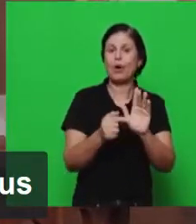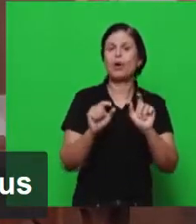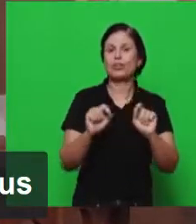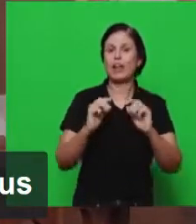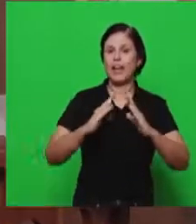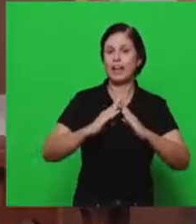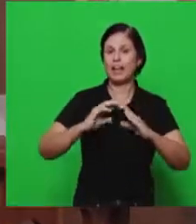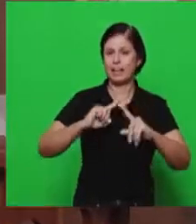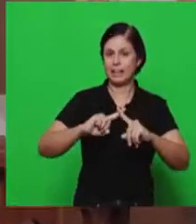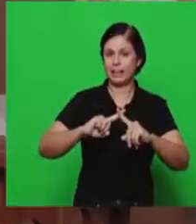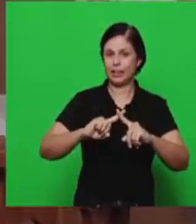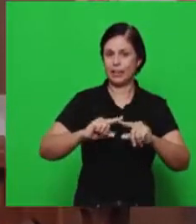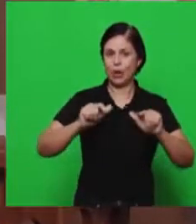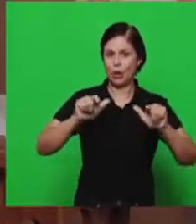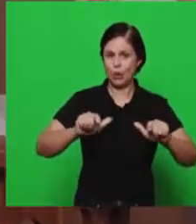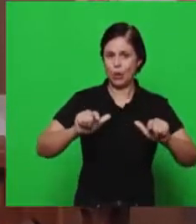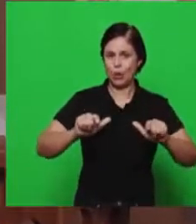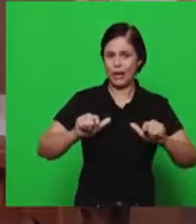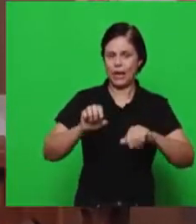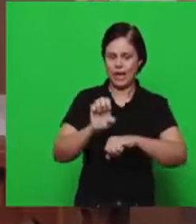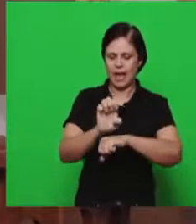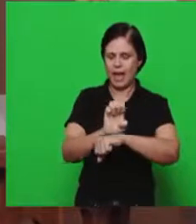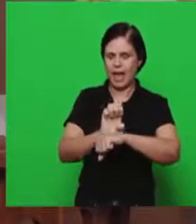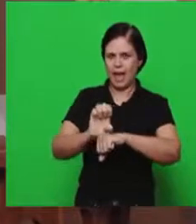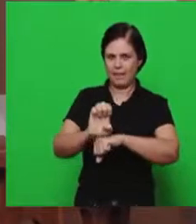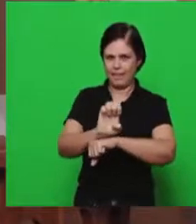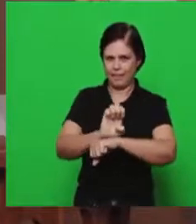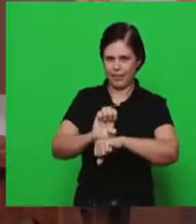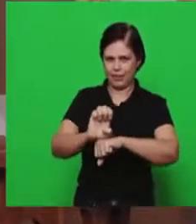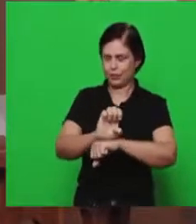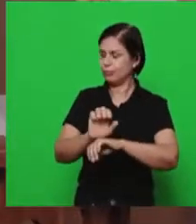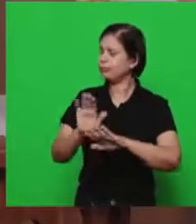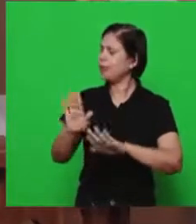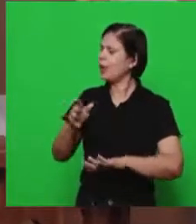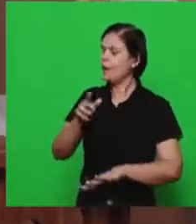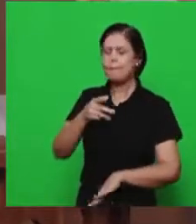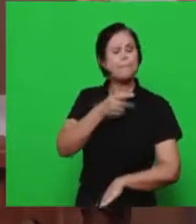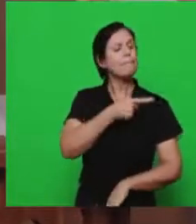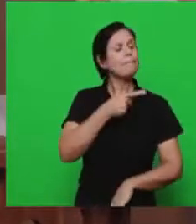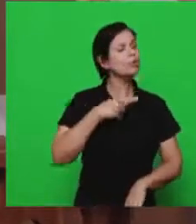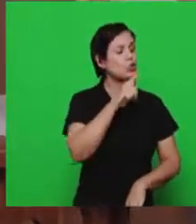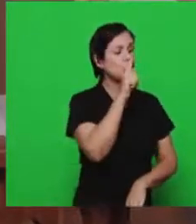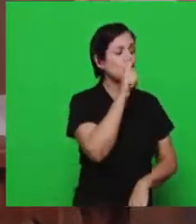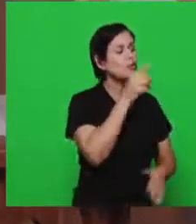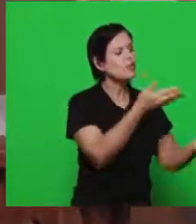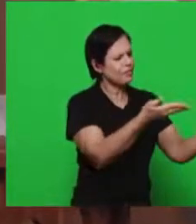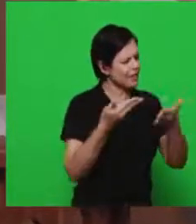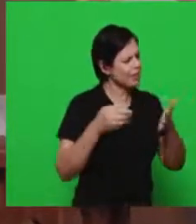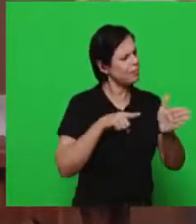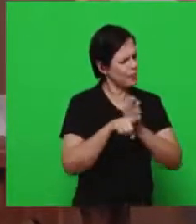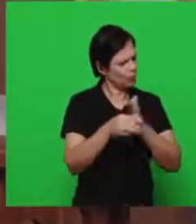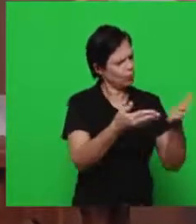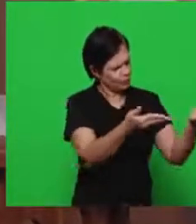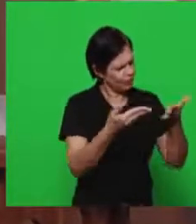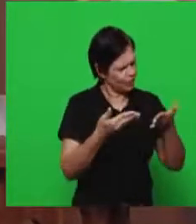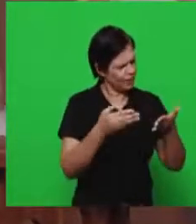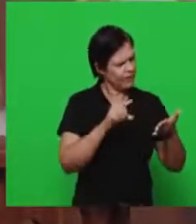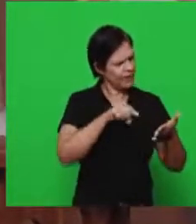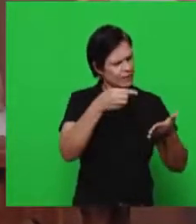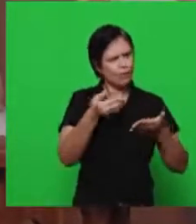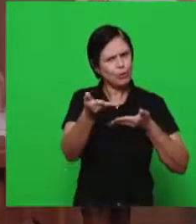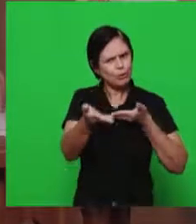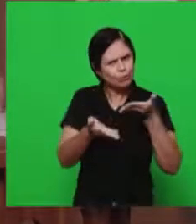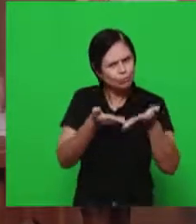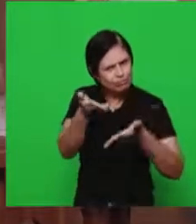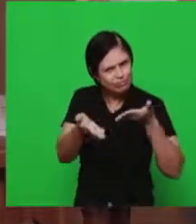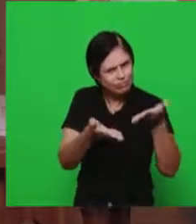Éfeso. Vou passar a palavra ao pastor Gilson, e ele vai fazer, agora, as perguntas e a interação com as